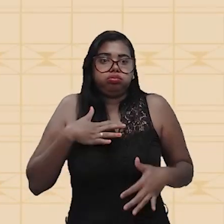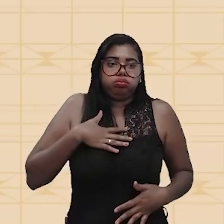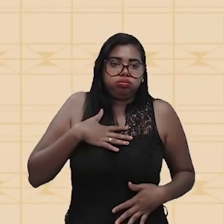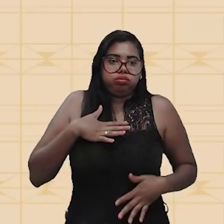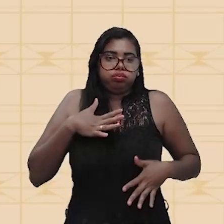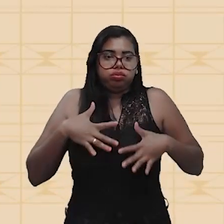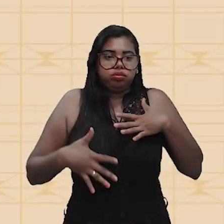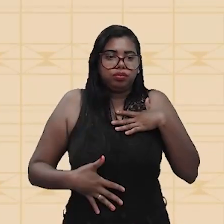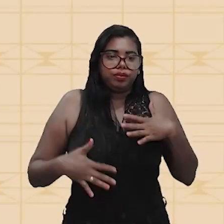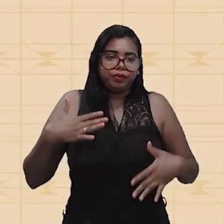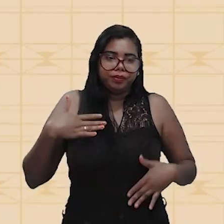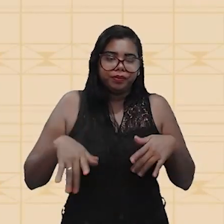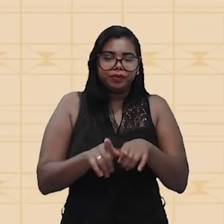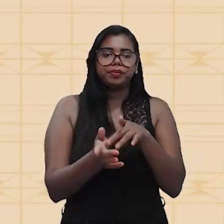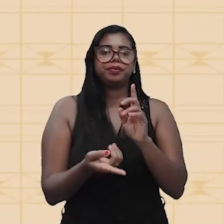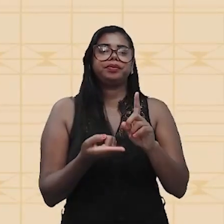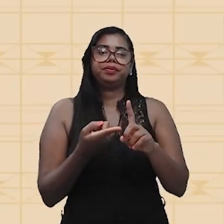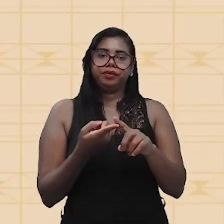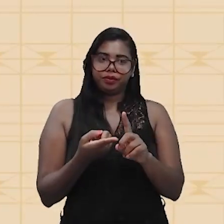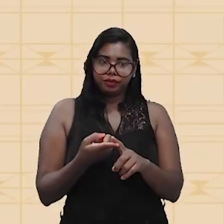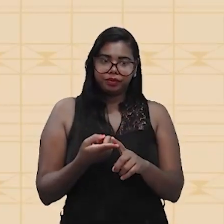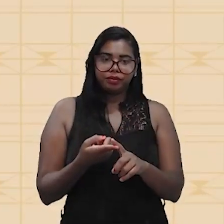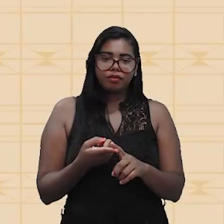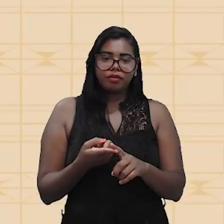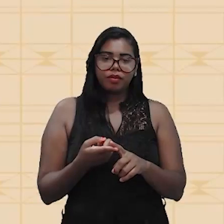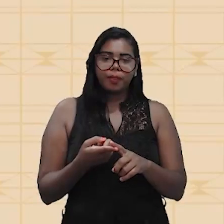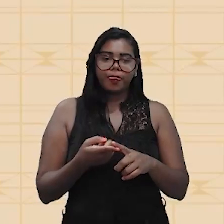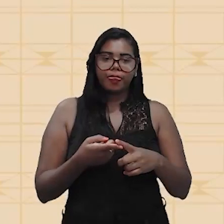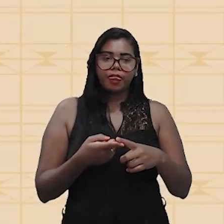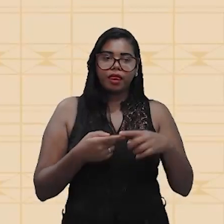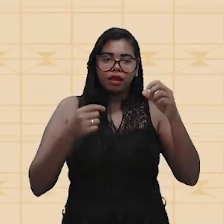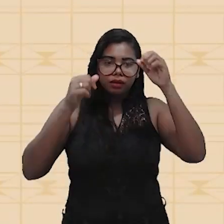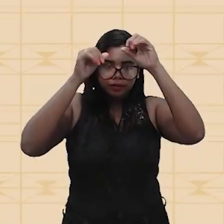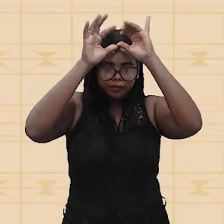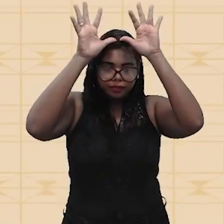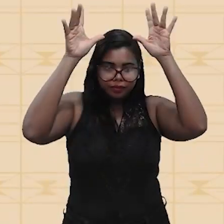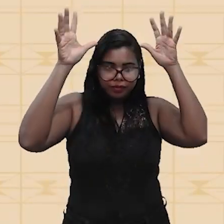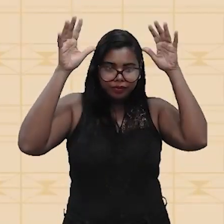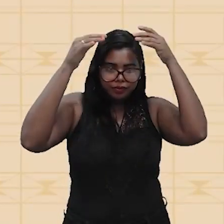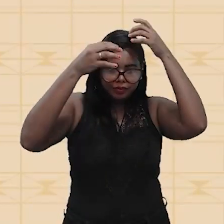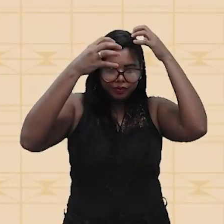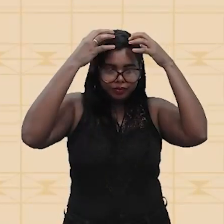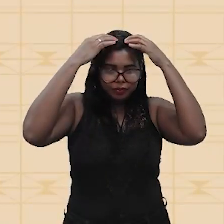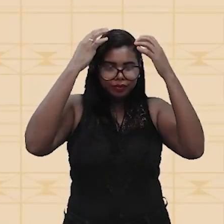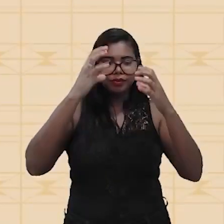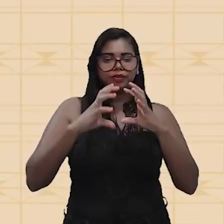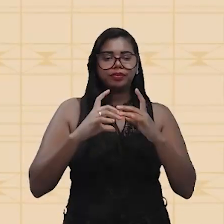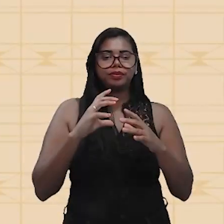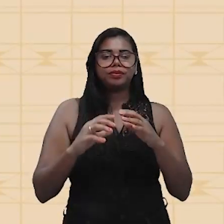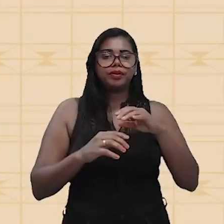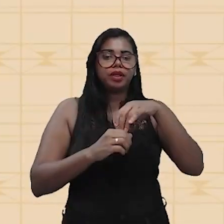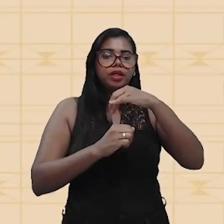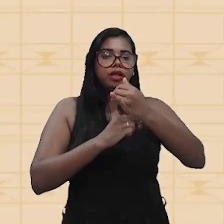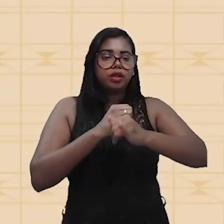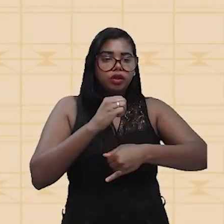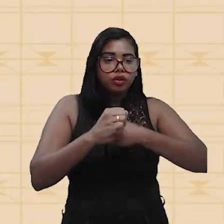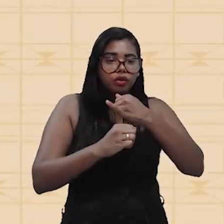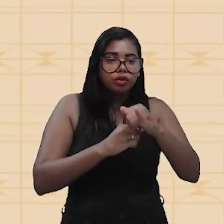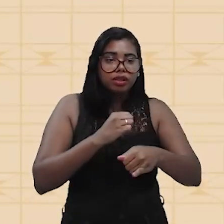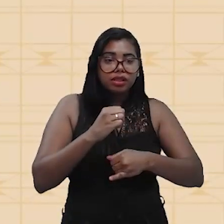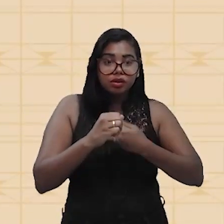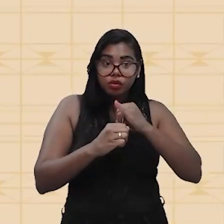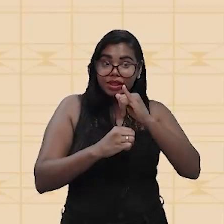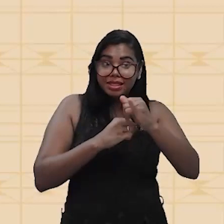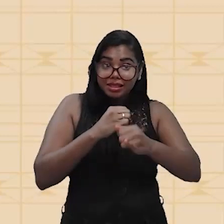informado por meio de neurônios, e esses neurônios, eles passam por um processo de ionização, onde os íons,